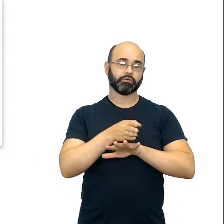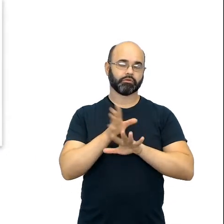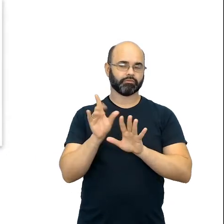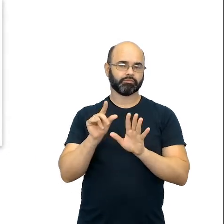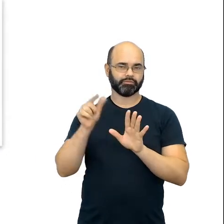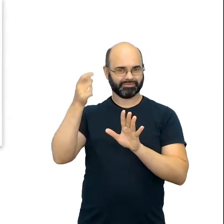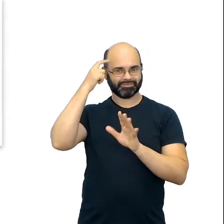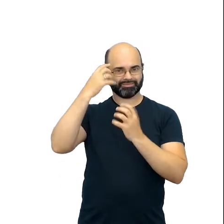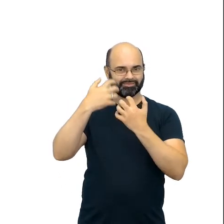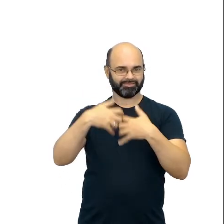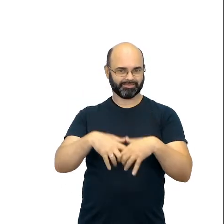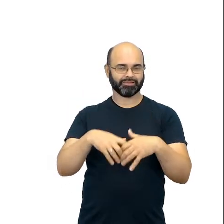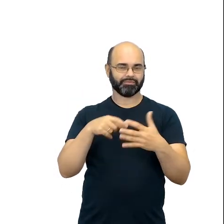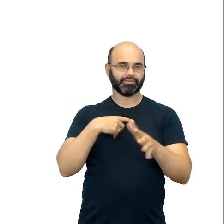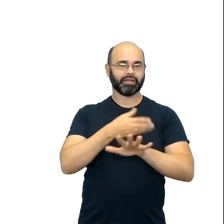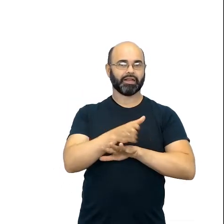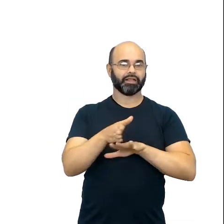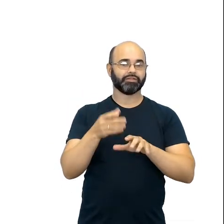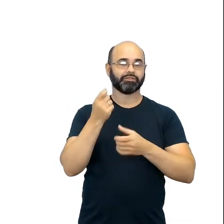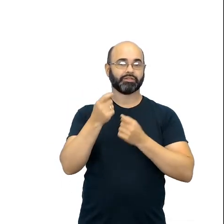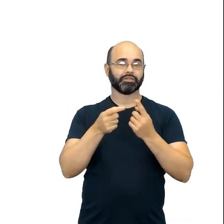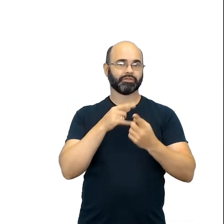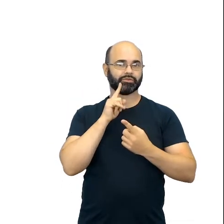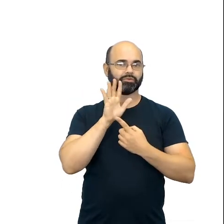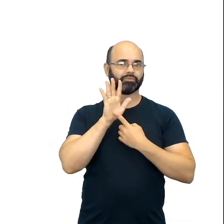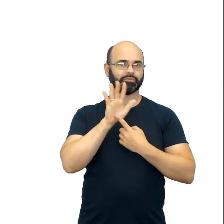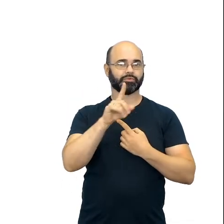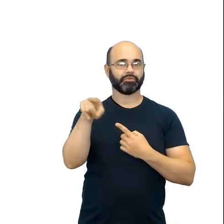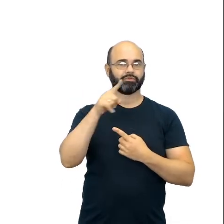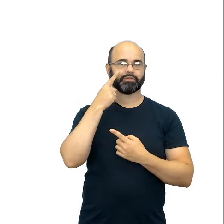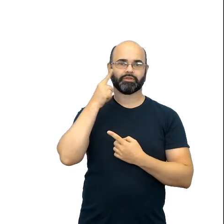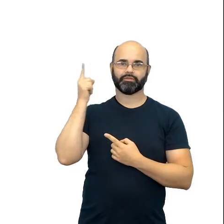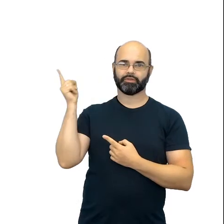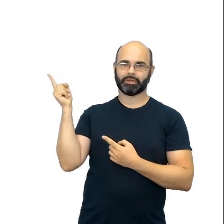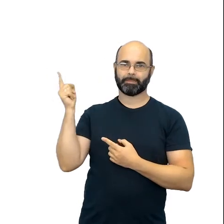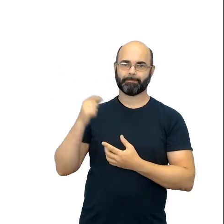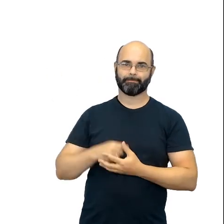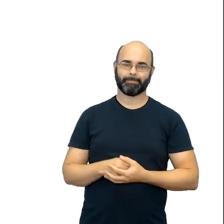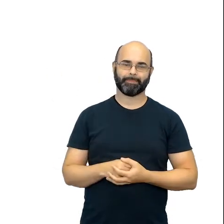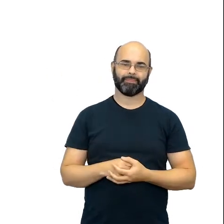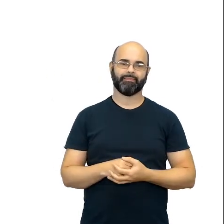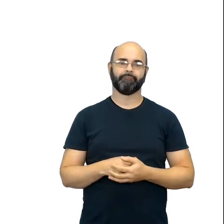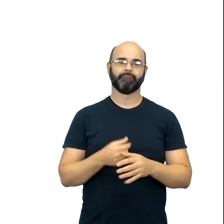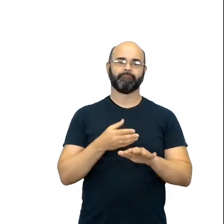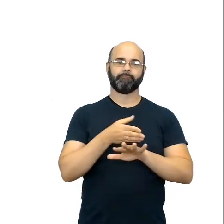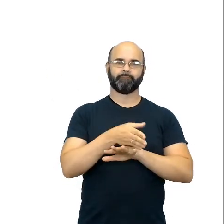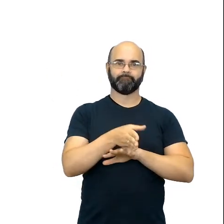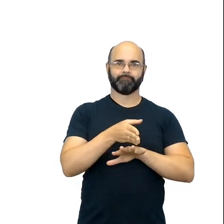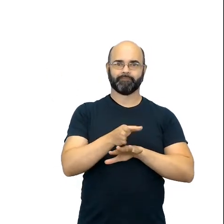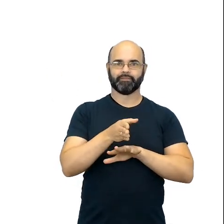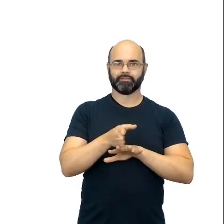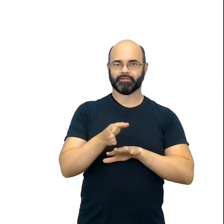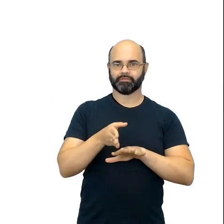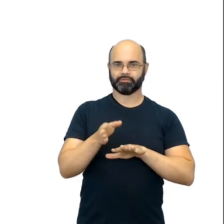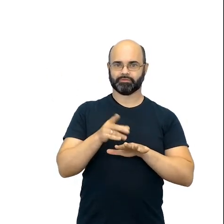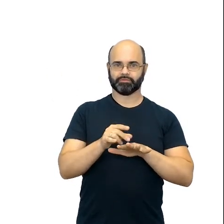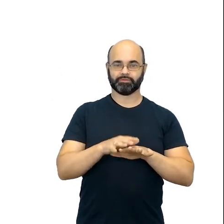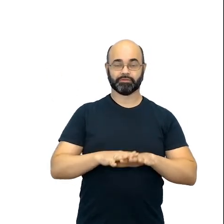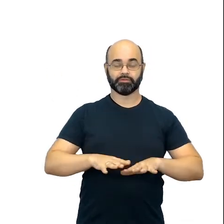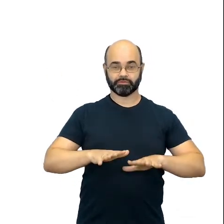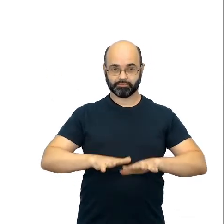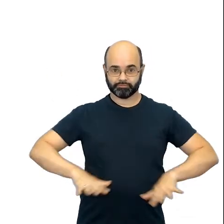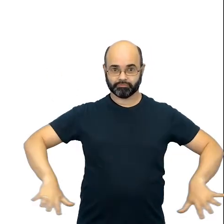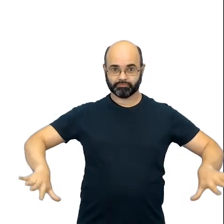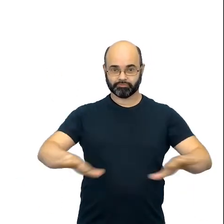tá? Então, eu vou apresentar aqui no próximo slide para vocês. Esses eixos, dentro do nosso grande eixo temático, né,